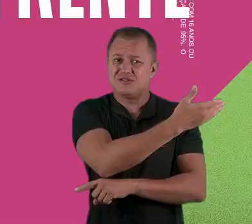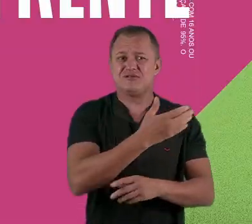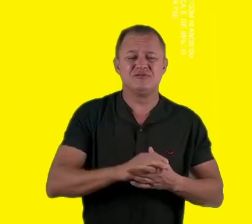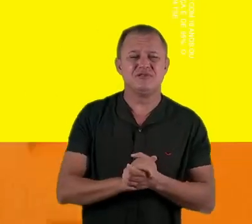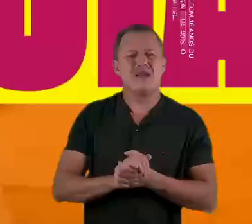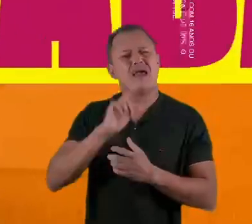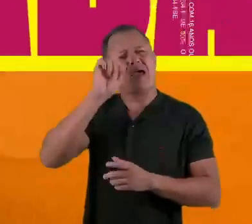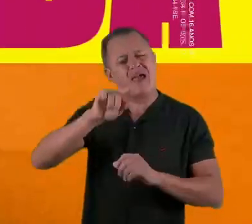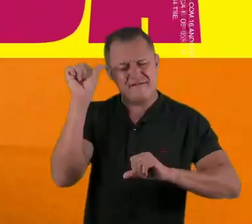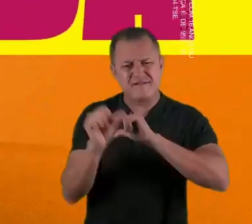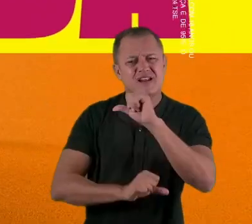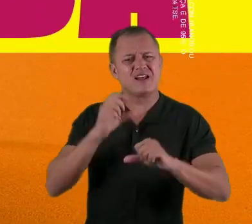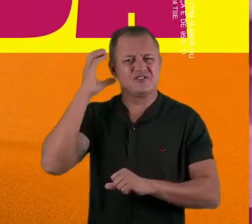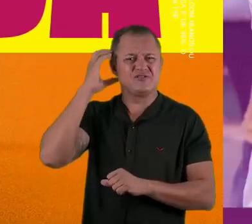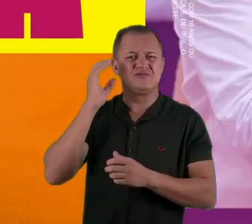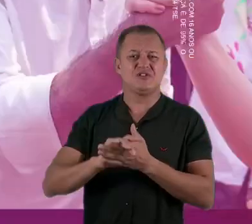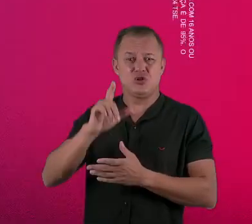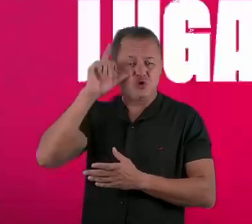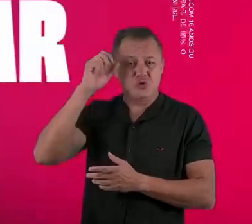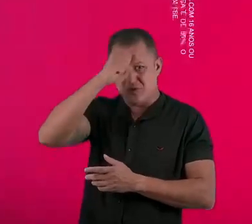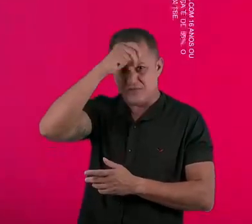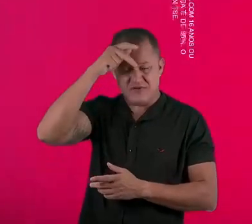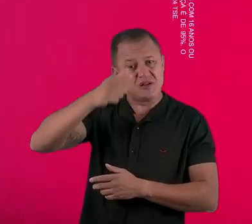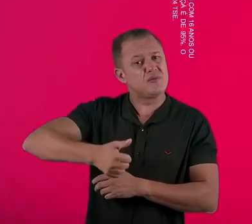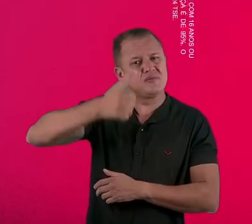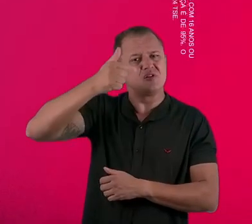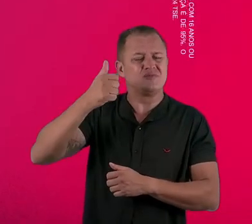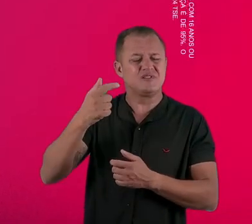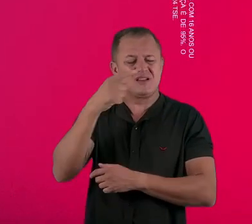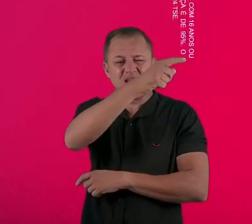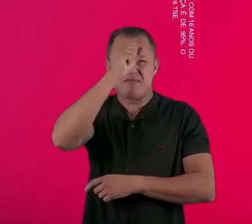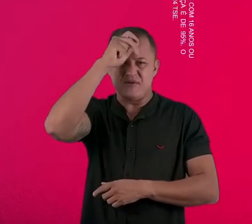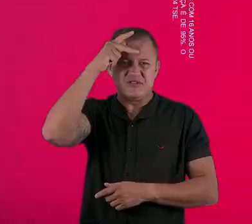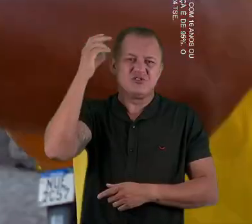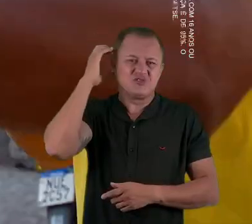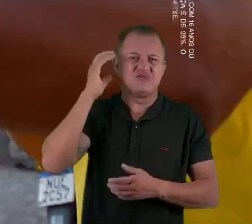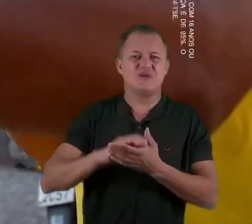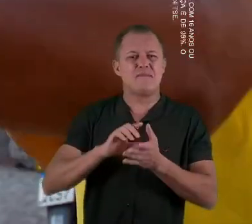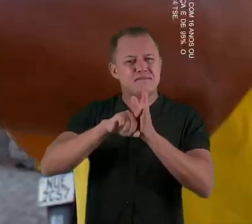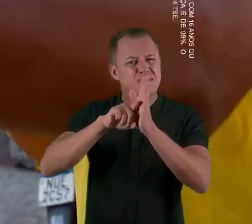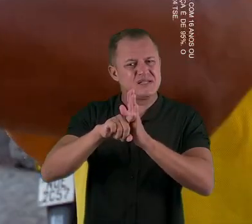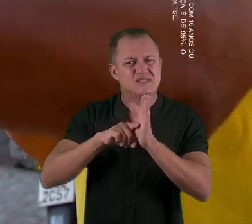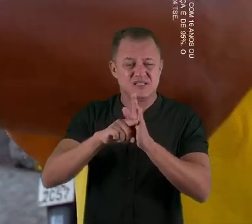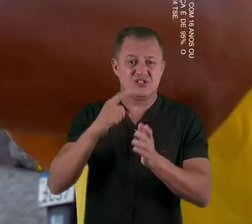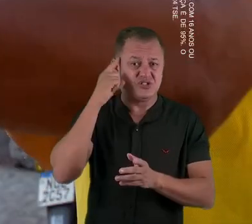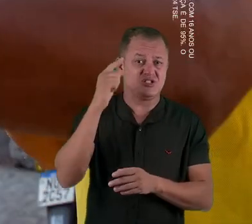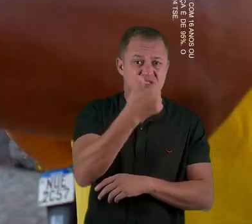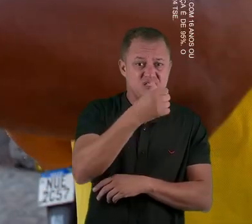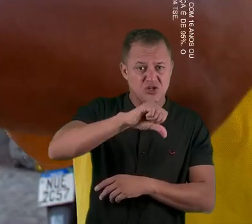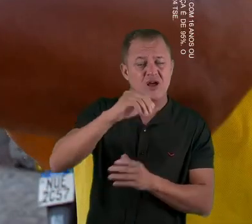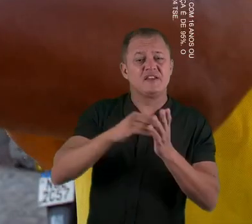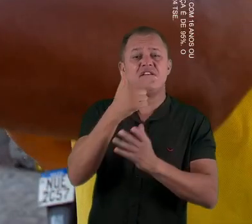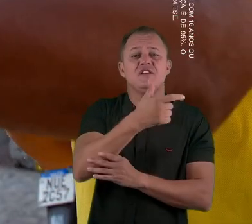outro candidato. É a virada em Cuiabá. Lúdio em primeiro lugar na corrida para a Prefeitura. Pesquisa feita entre os dias